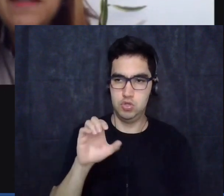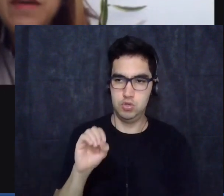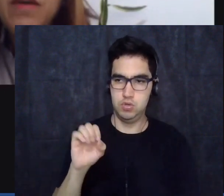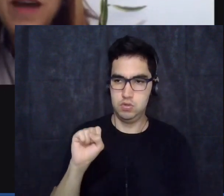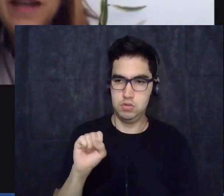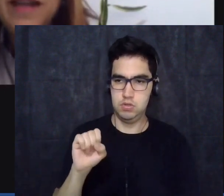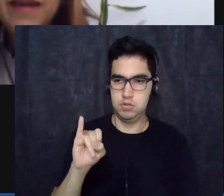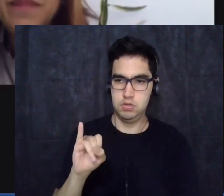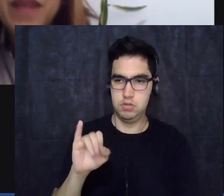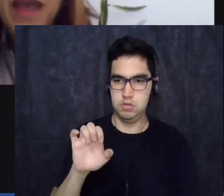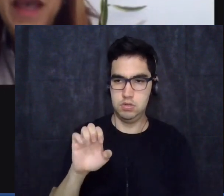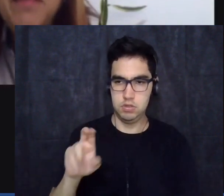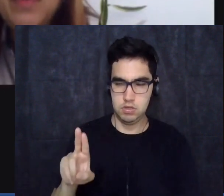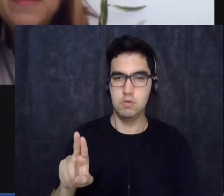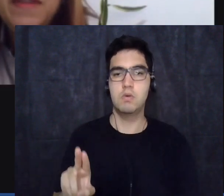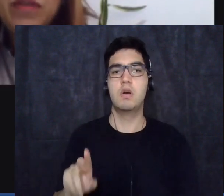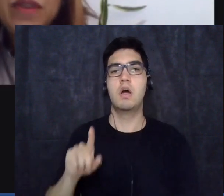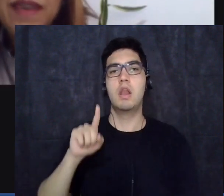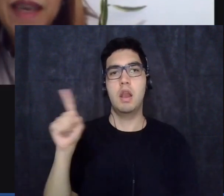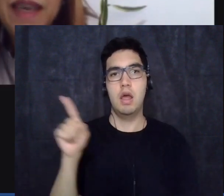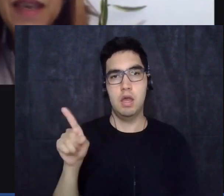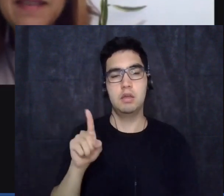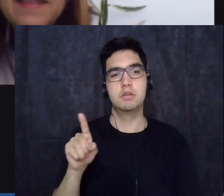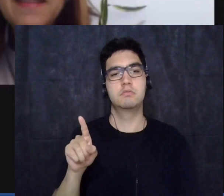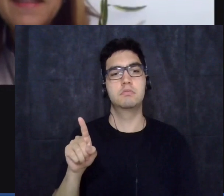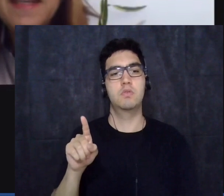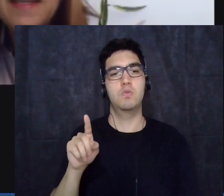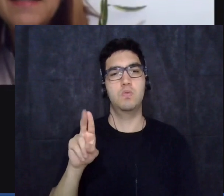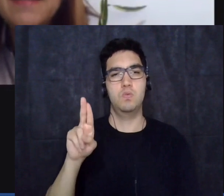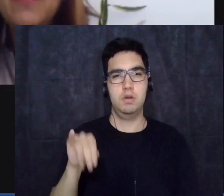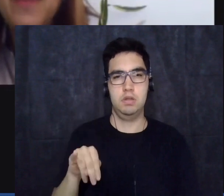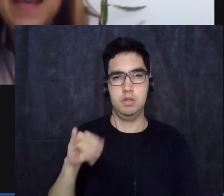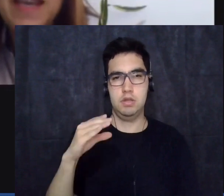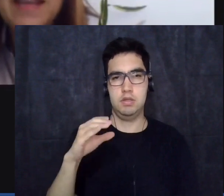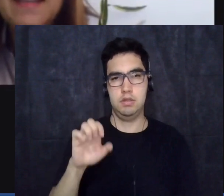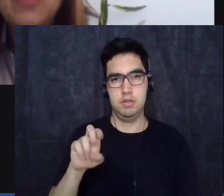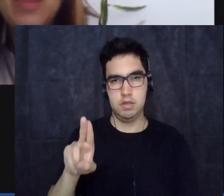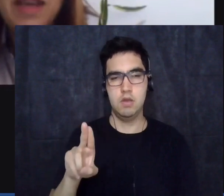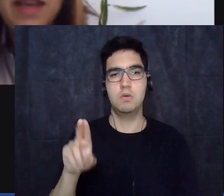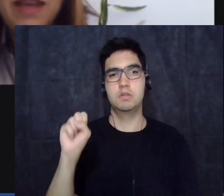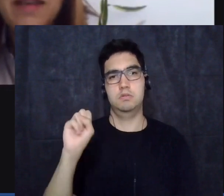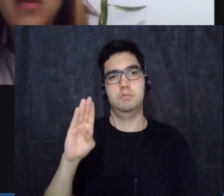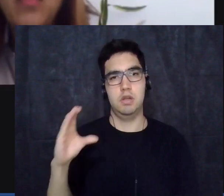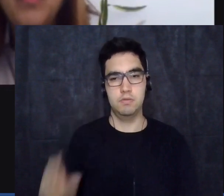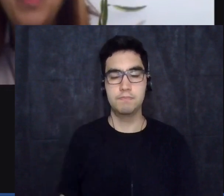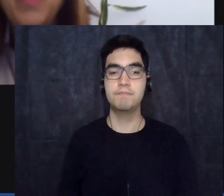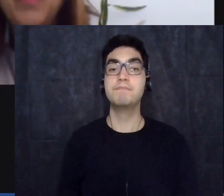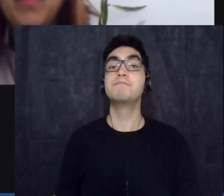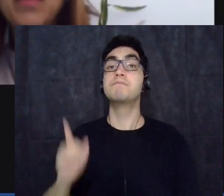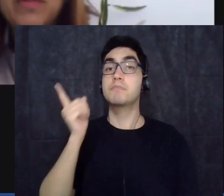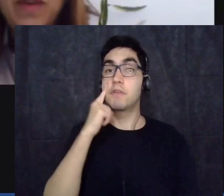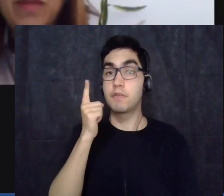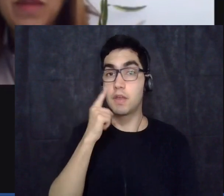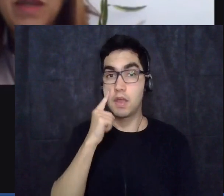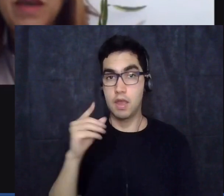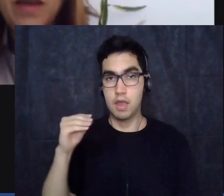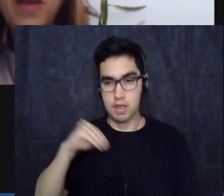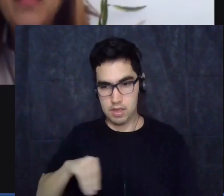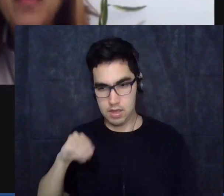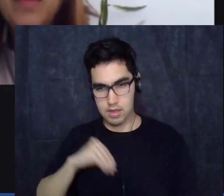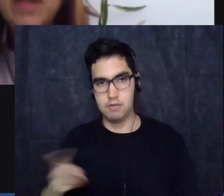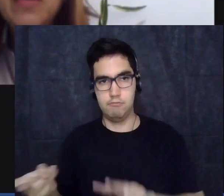do Uniceu Varenga é possível dizer que as transferências de venda com o próprio Bolsa